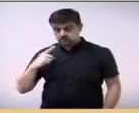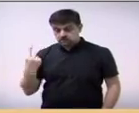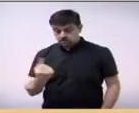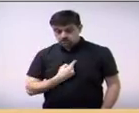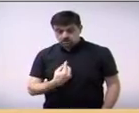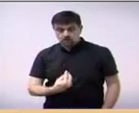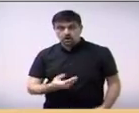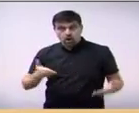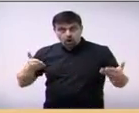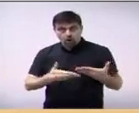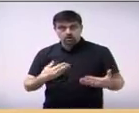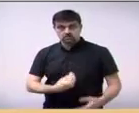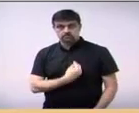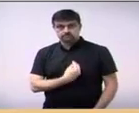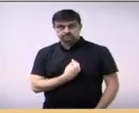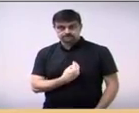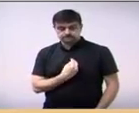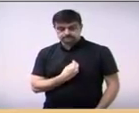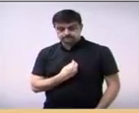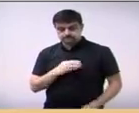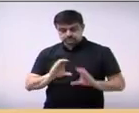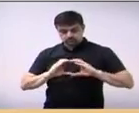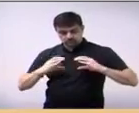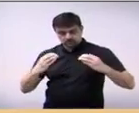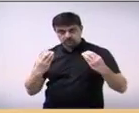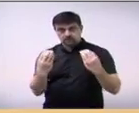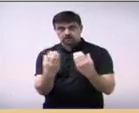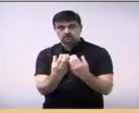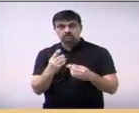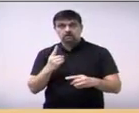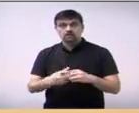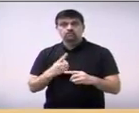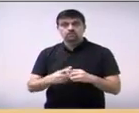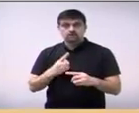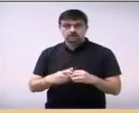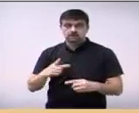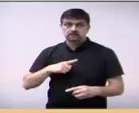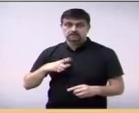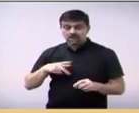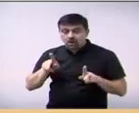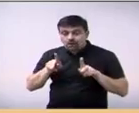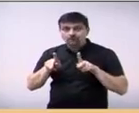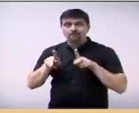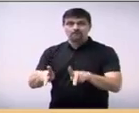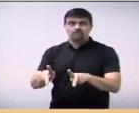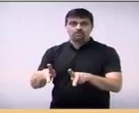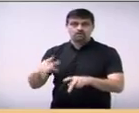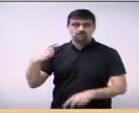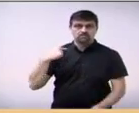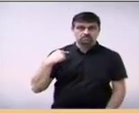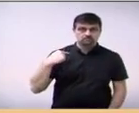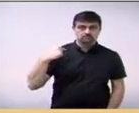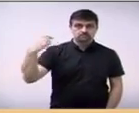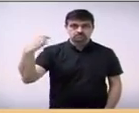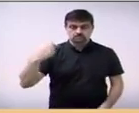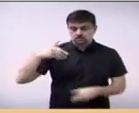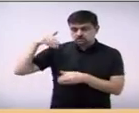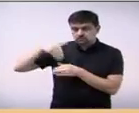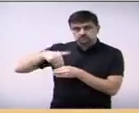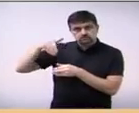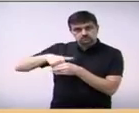aqui hoje, nesta missão, devido ao apoio do povo, que nos votou